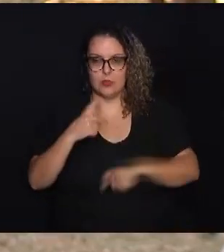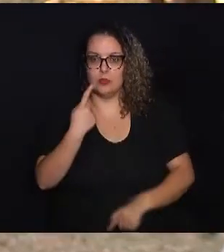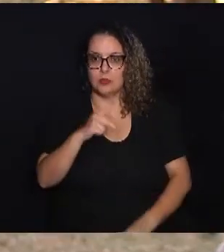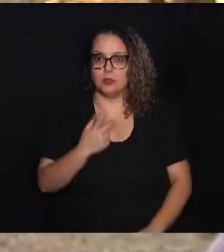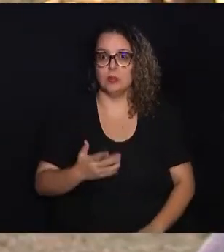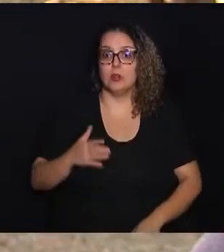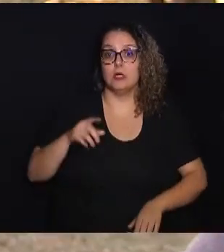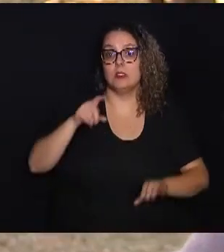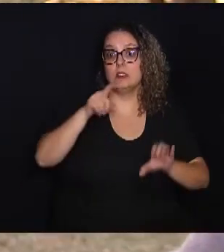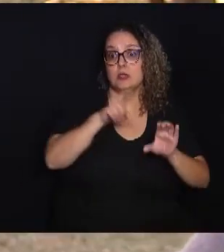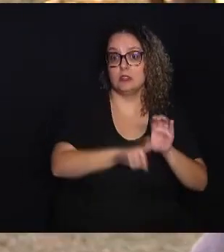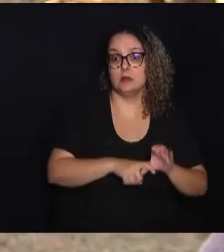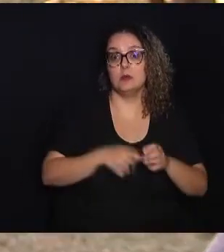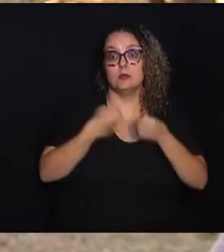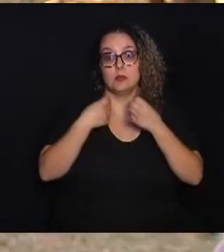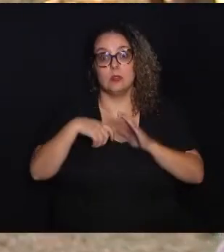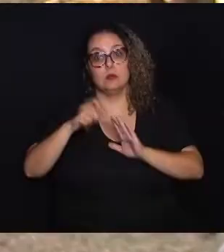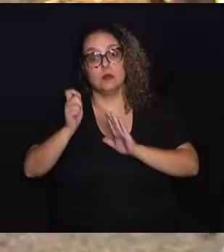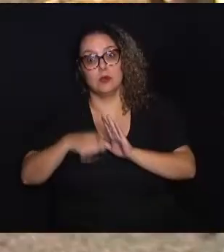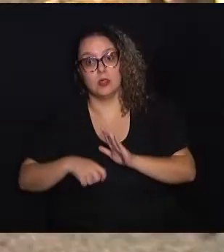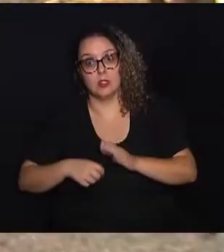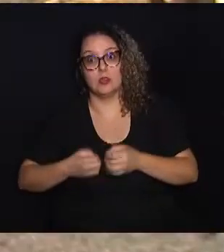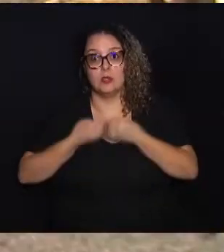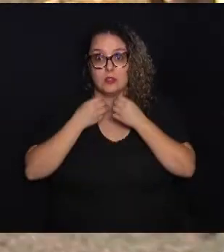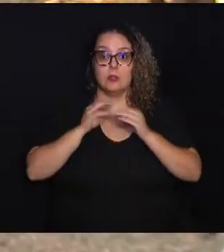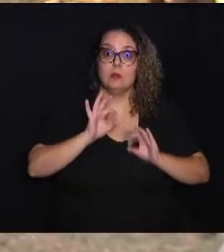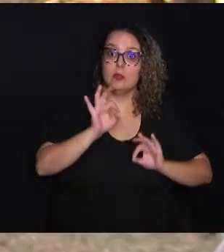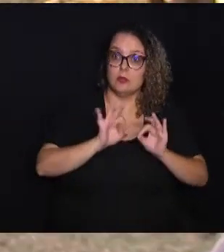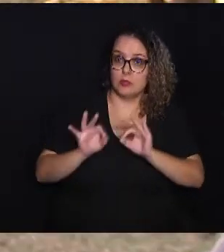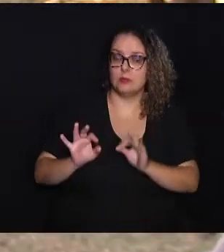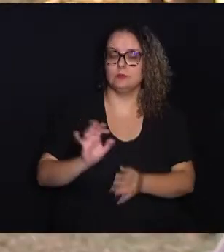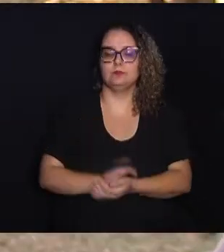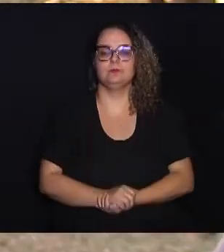O sucesso dela depende de uma boa execução e de um bom monitoramento. E